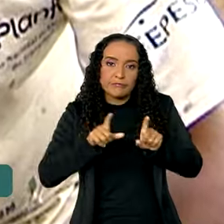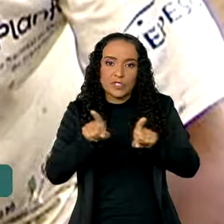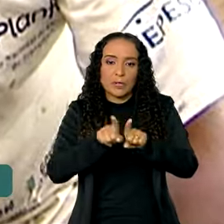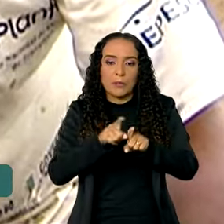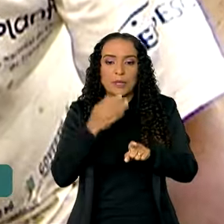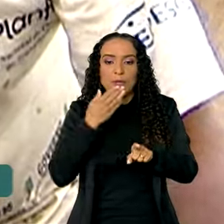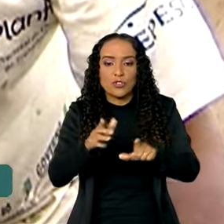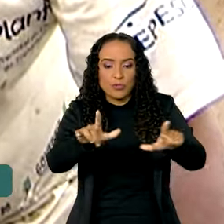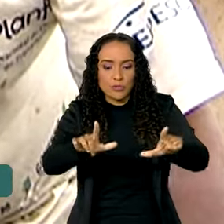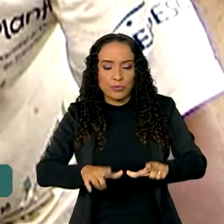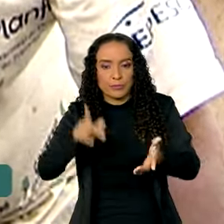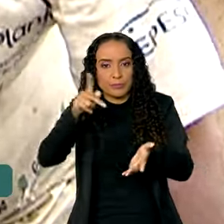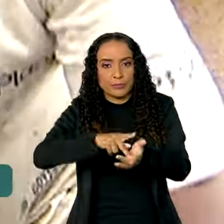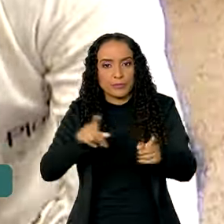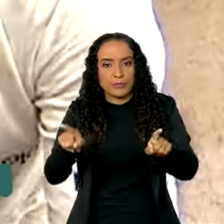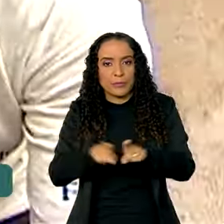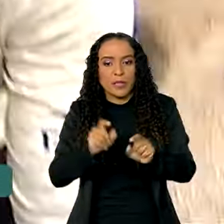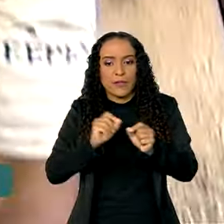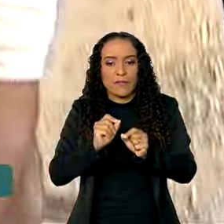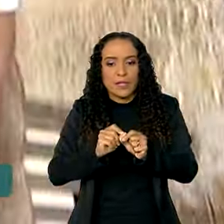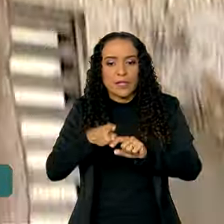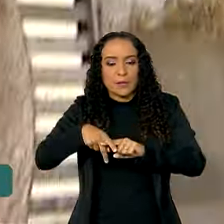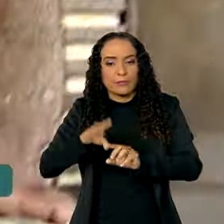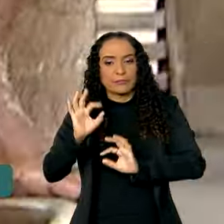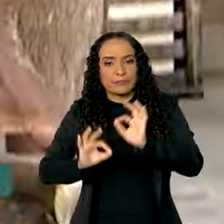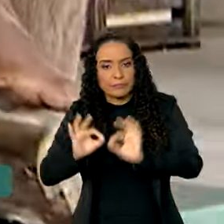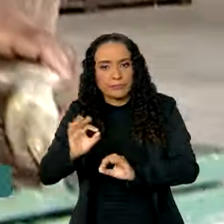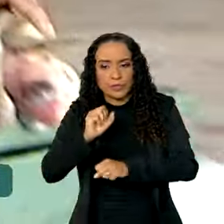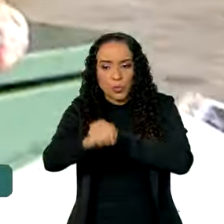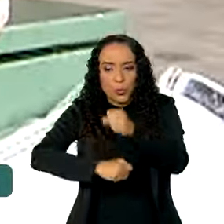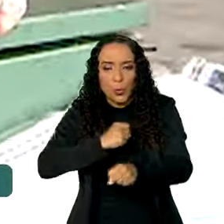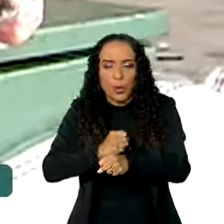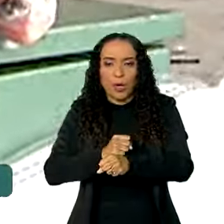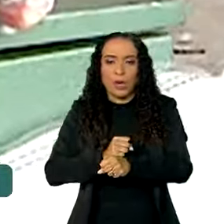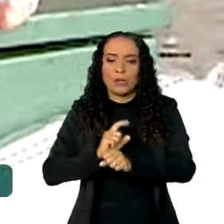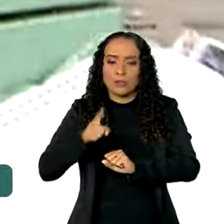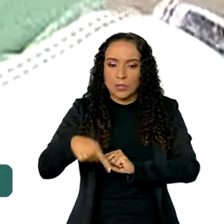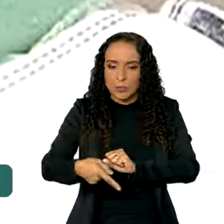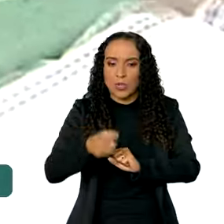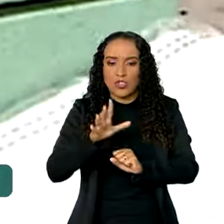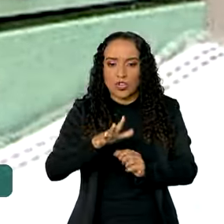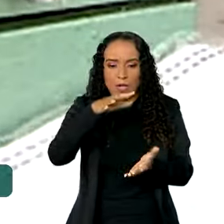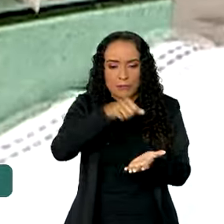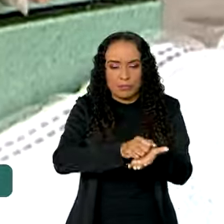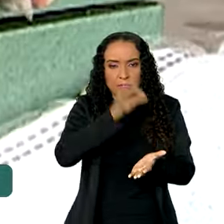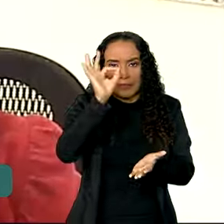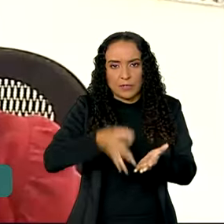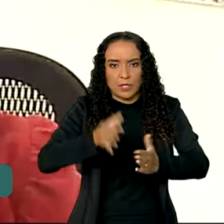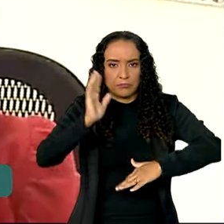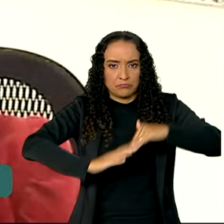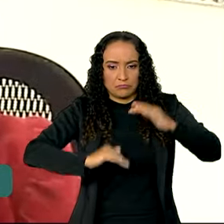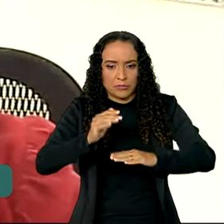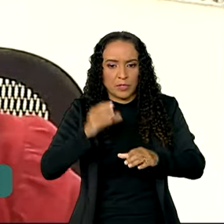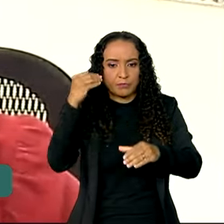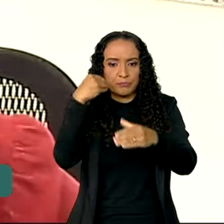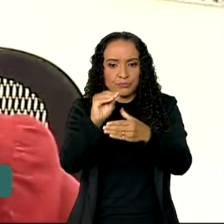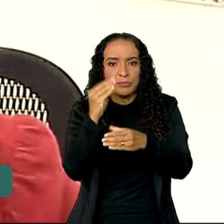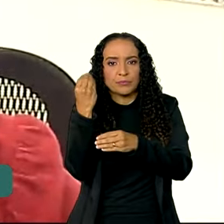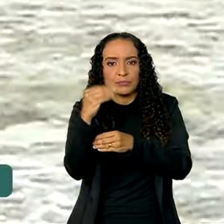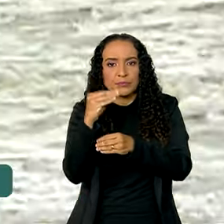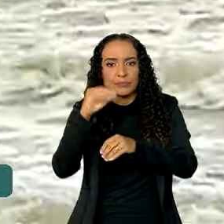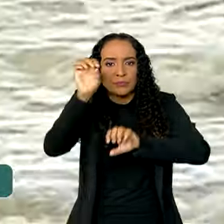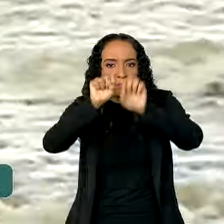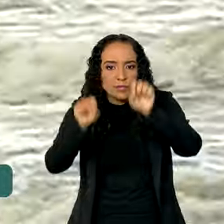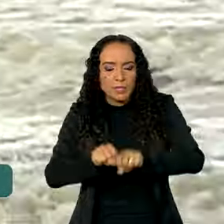certificado de regularidade, ele vai fazer essa manutenção que é anual, que é depois que ele já está com a carteira dele ativa, ele entra no sistema e faz a sua